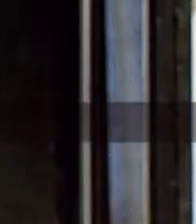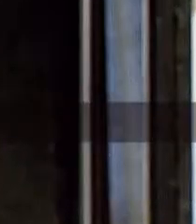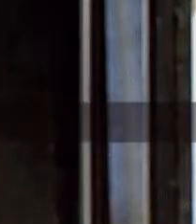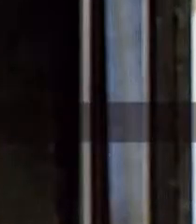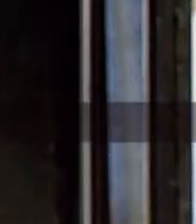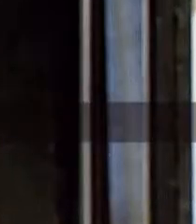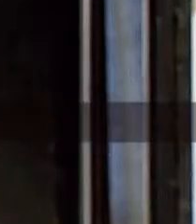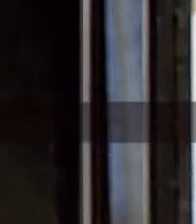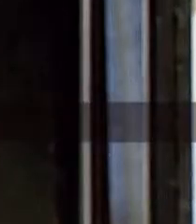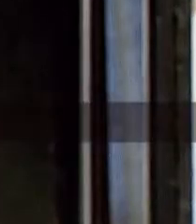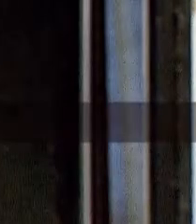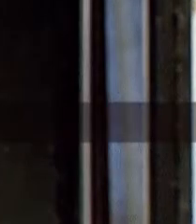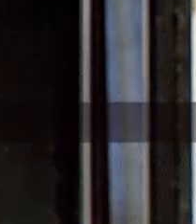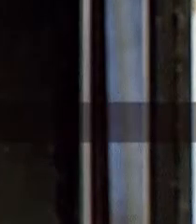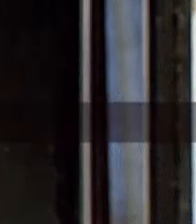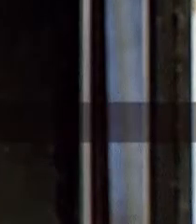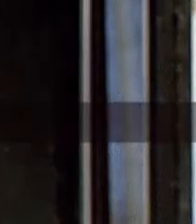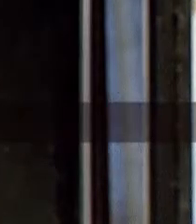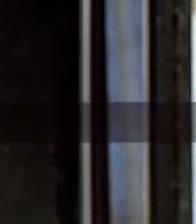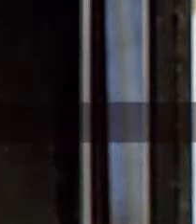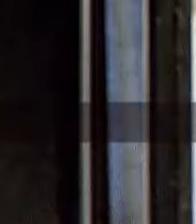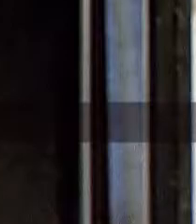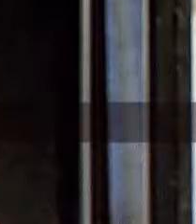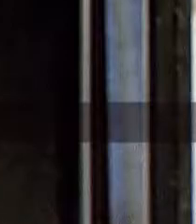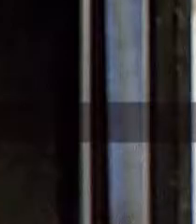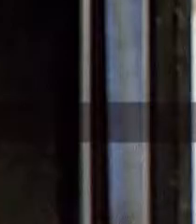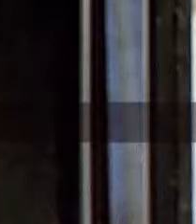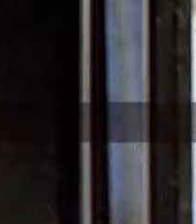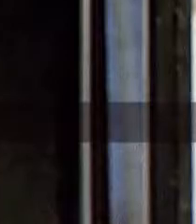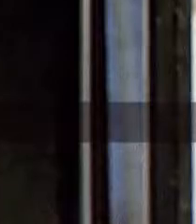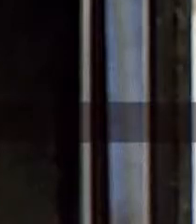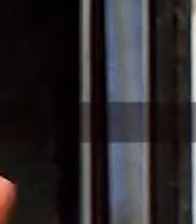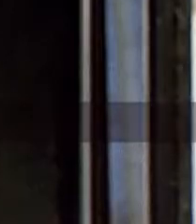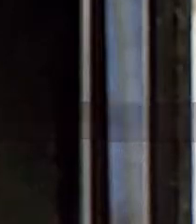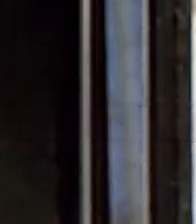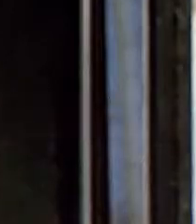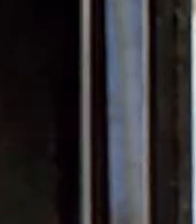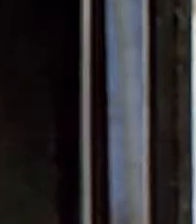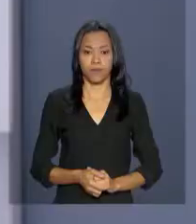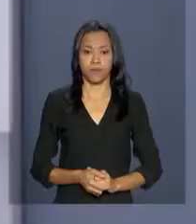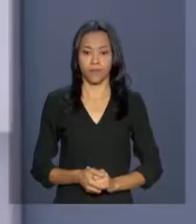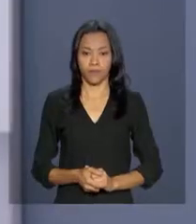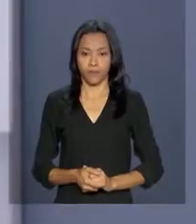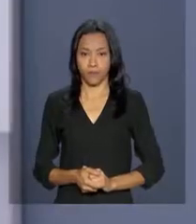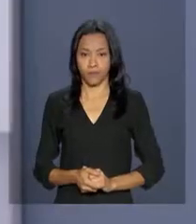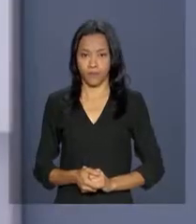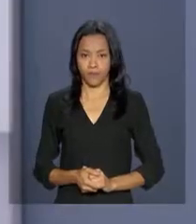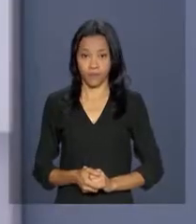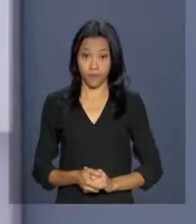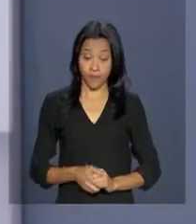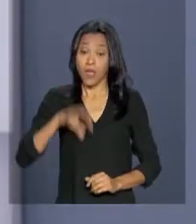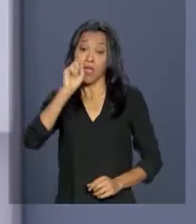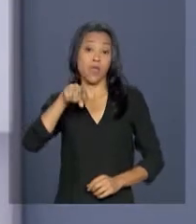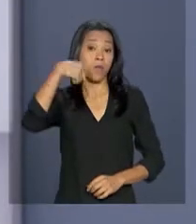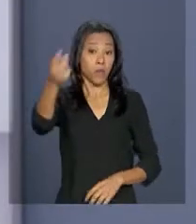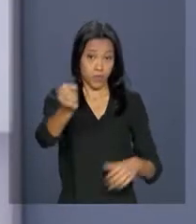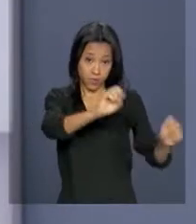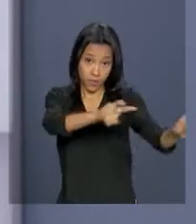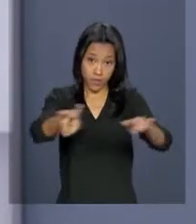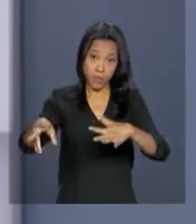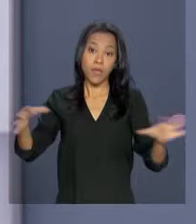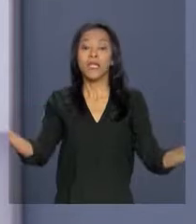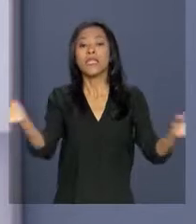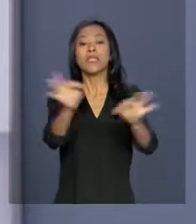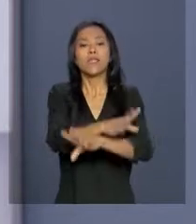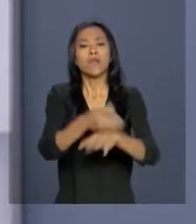que nos levou 10 anos e ainda, como te digo, há muito caminho para recorrer. Na próxima semana, termina a